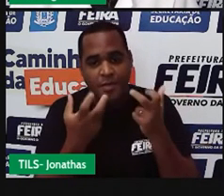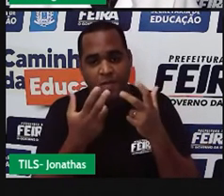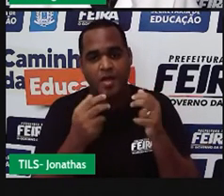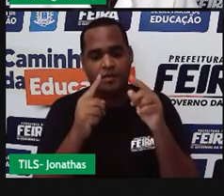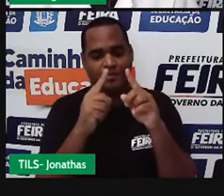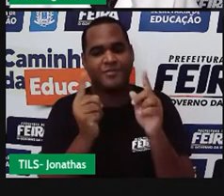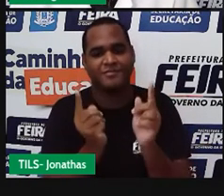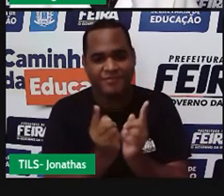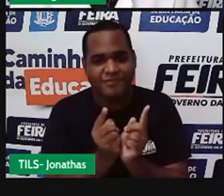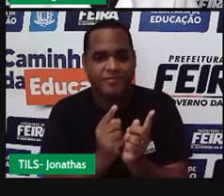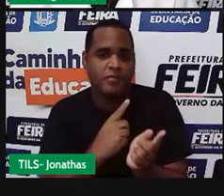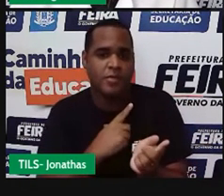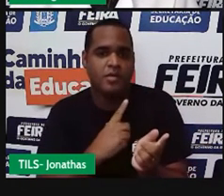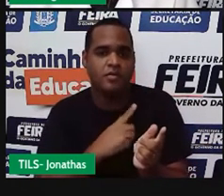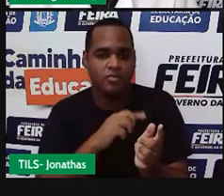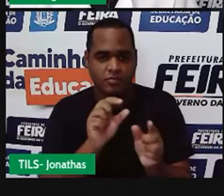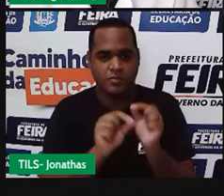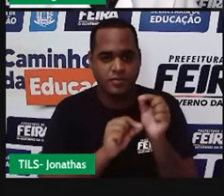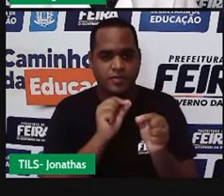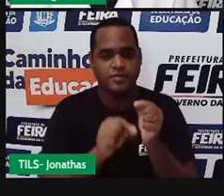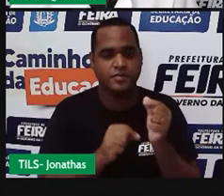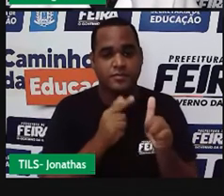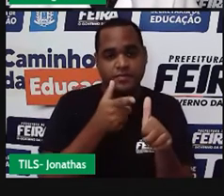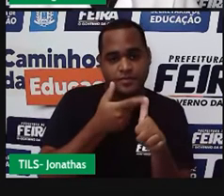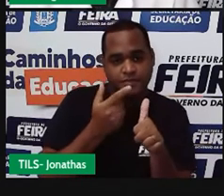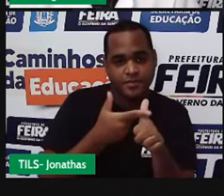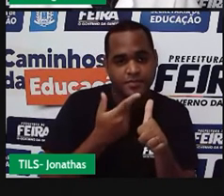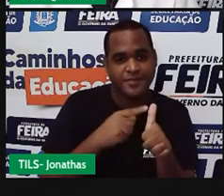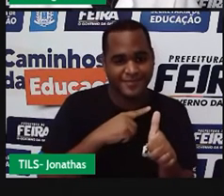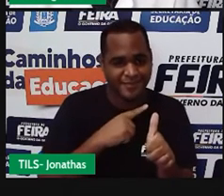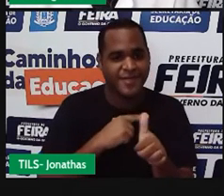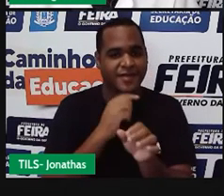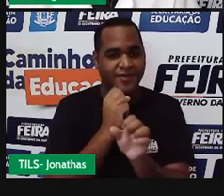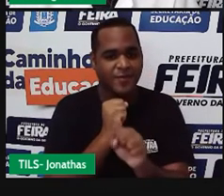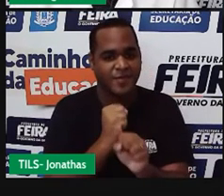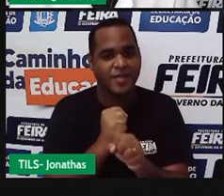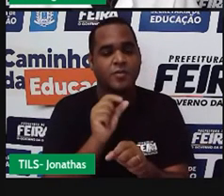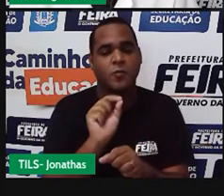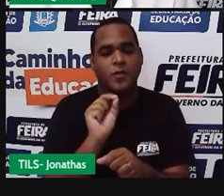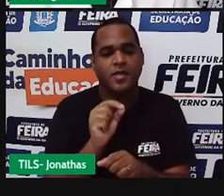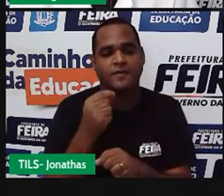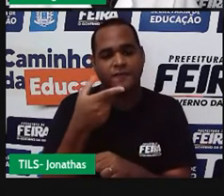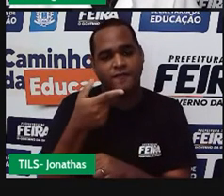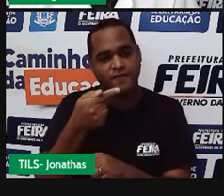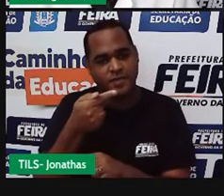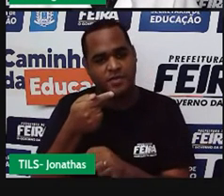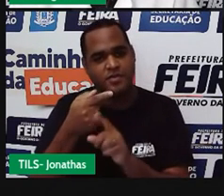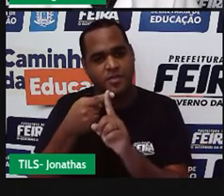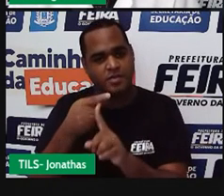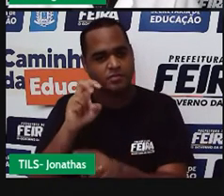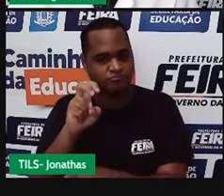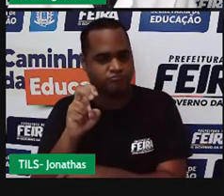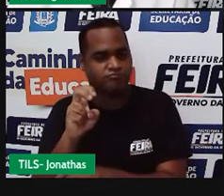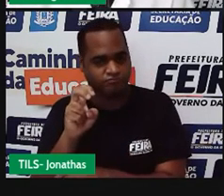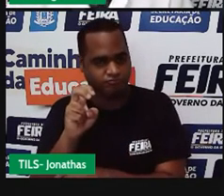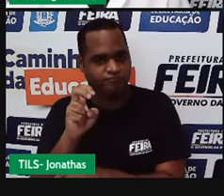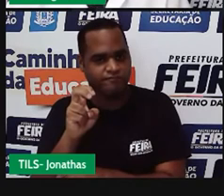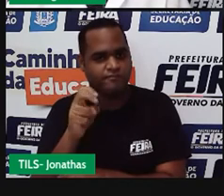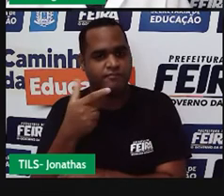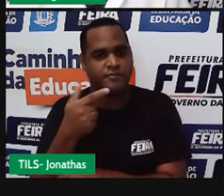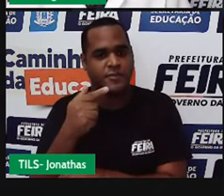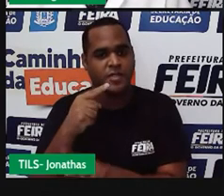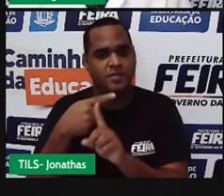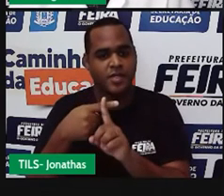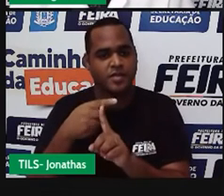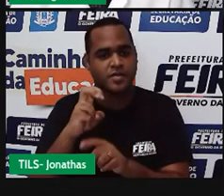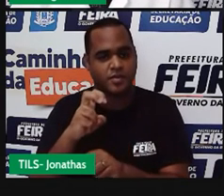O que é que ele está dizendo aqui, ó? Primeiro, o é você vai fazer? Você soma 27 com 5, o resultado